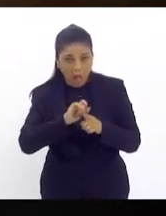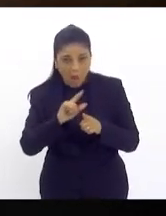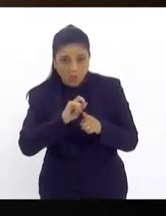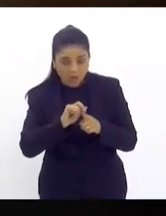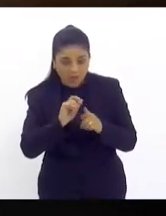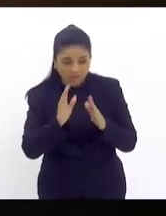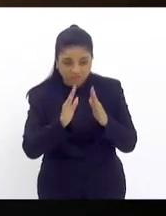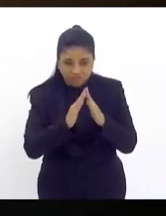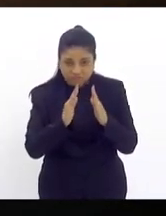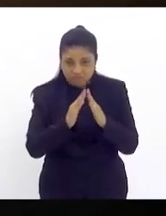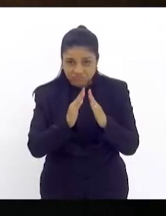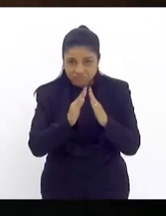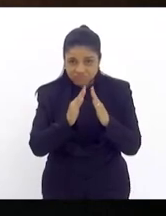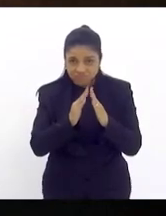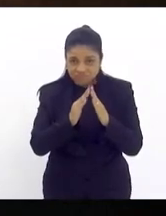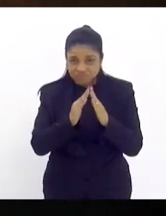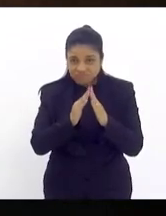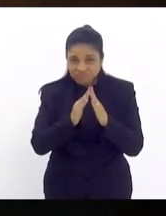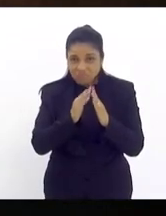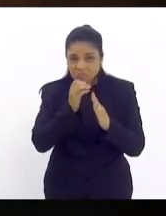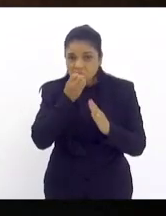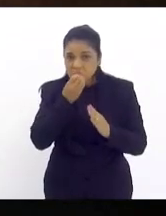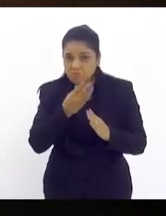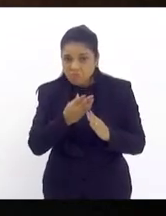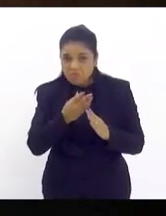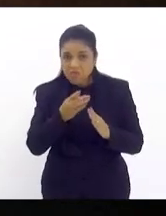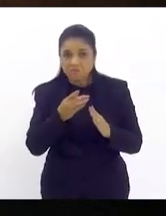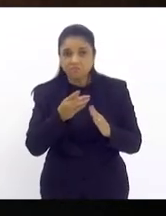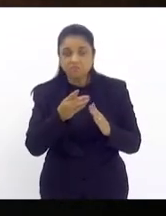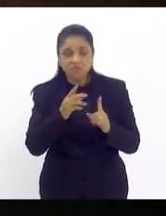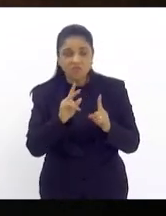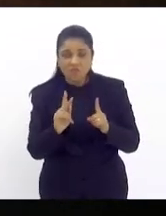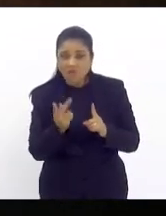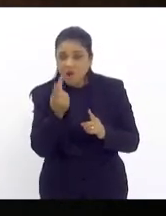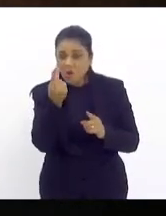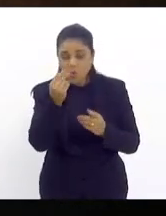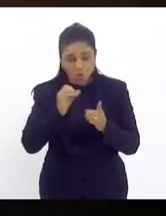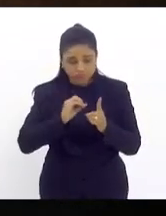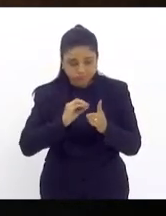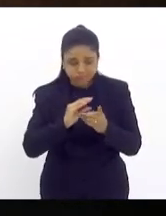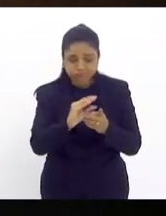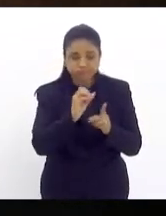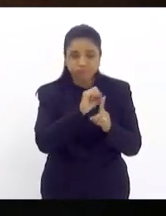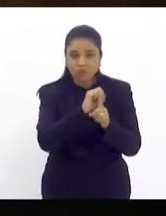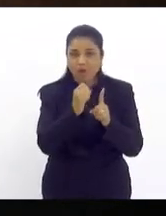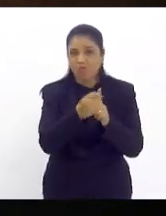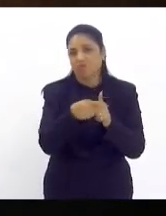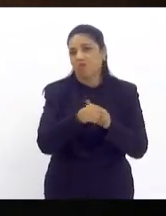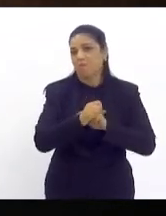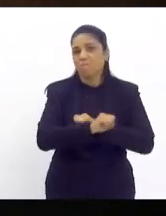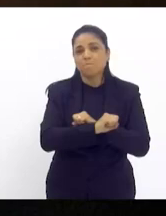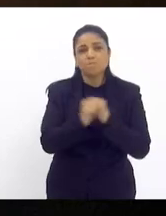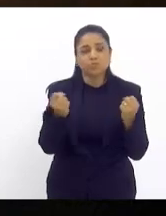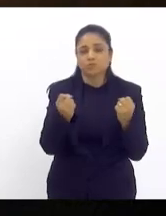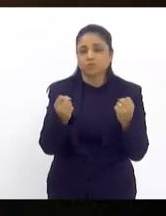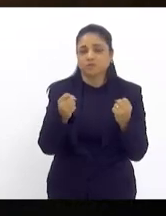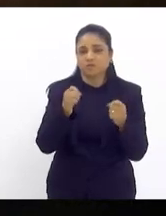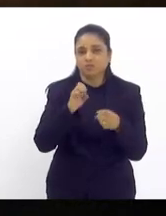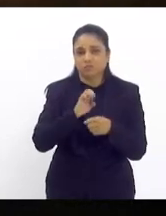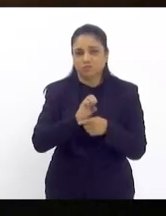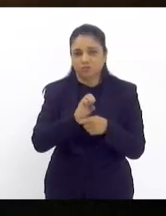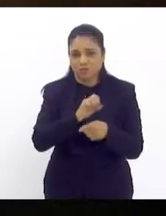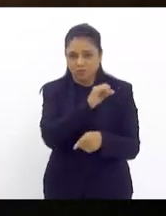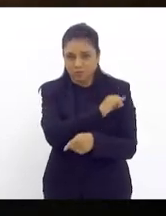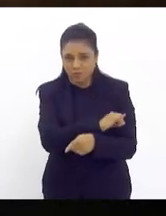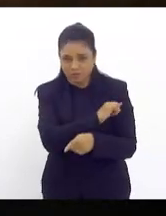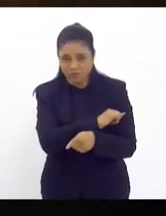digna pelos valores praticados com aluguel social em todo o estado do Rio de Janeiro primeiro é muito importante a